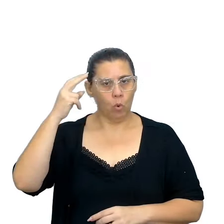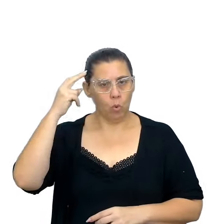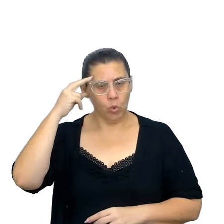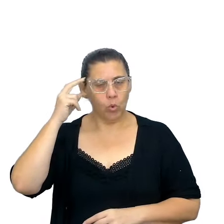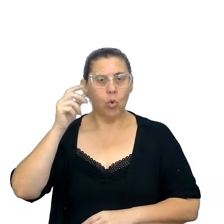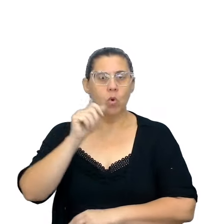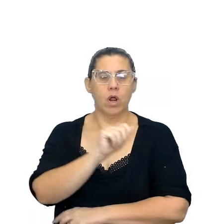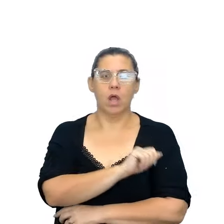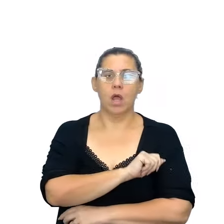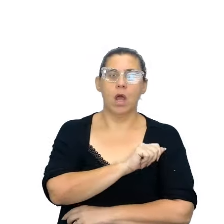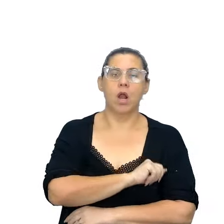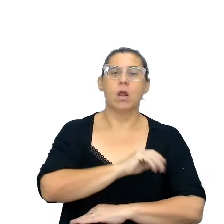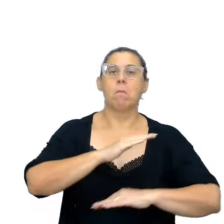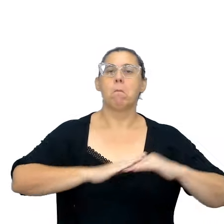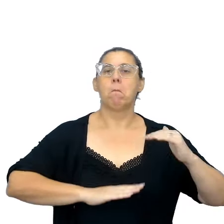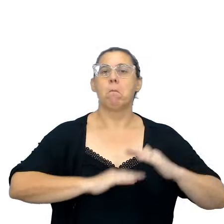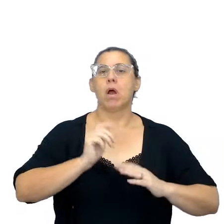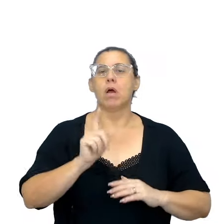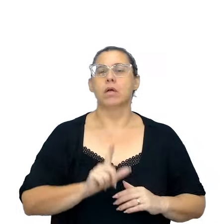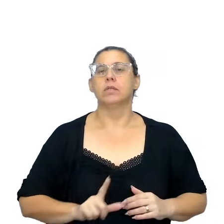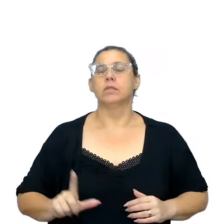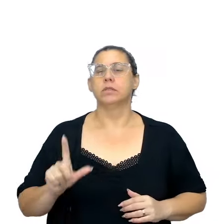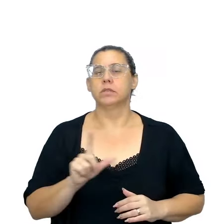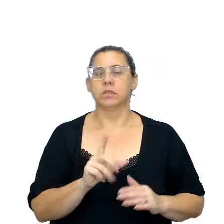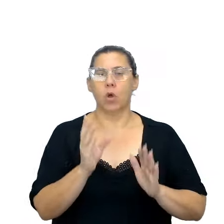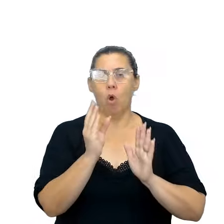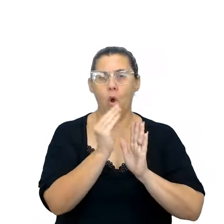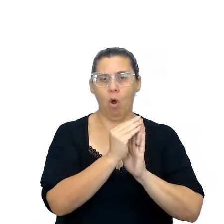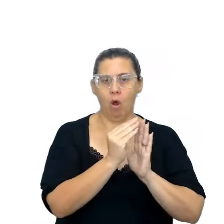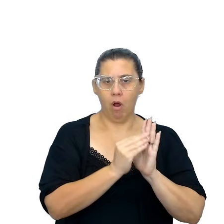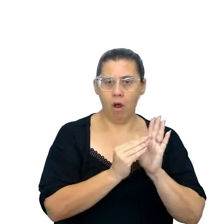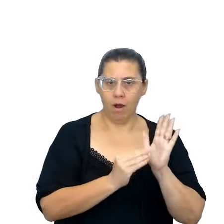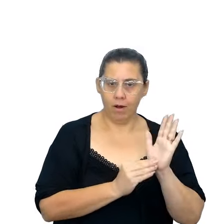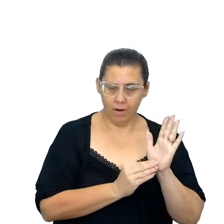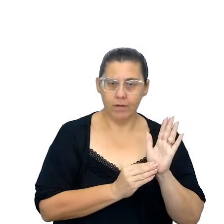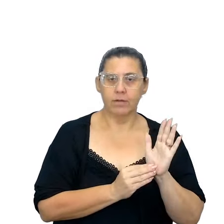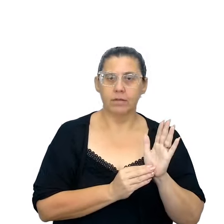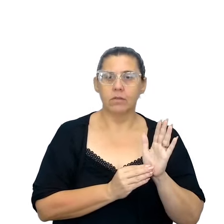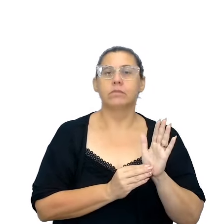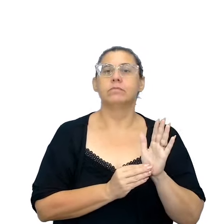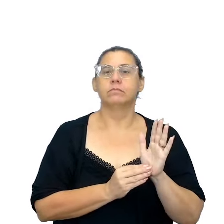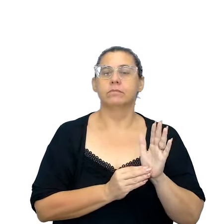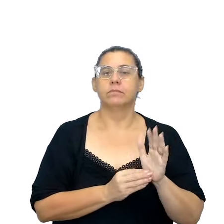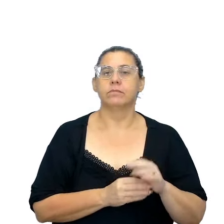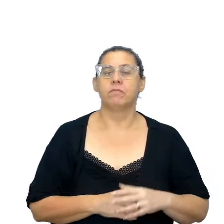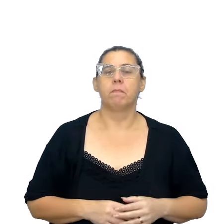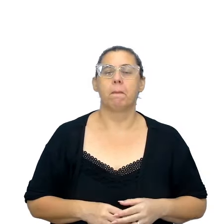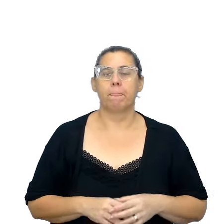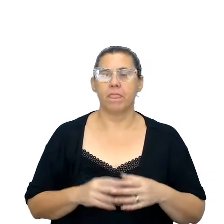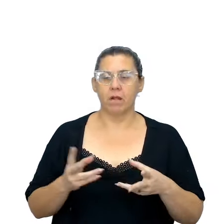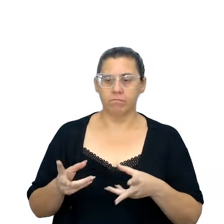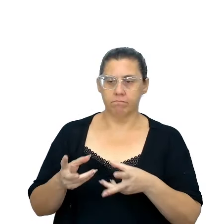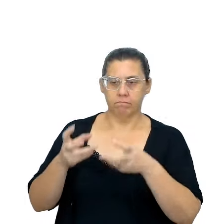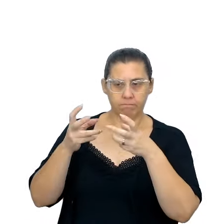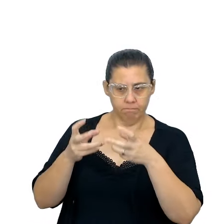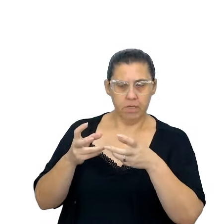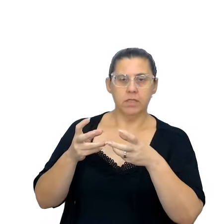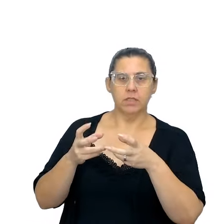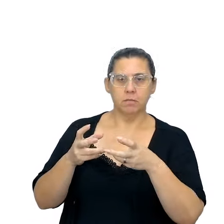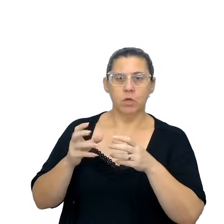estudantes, né, em obras literárias, nesse contexto de ampliar o olhar, né, para as